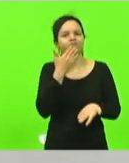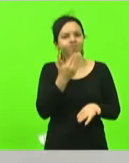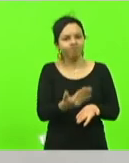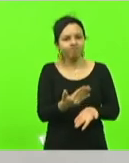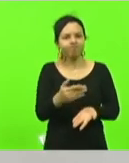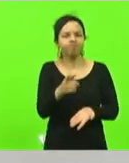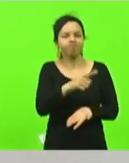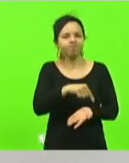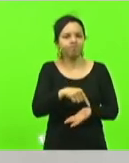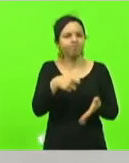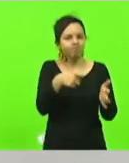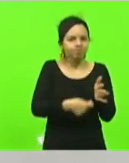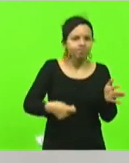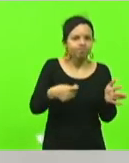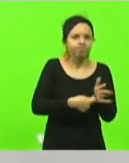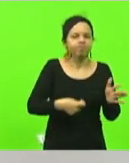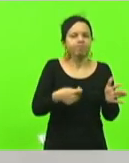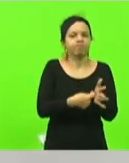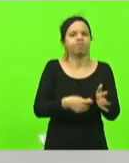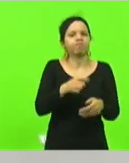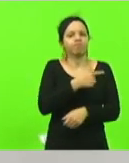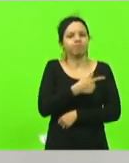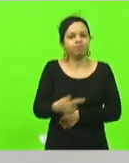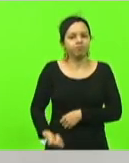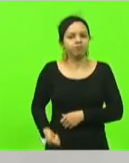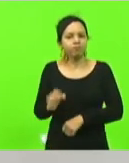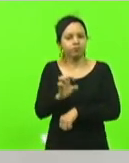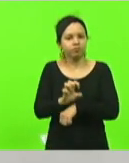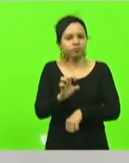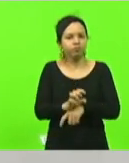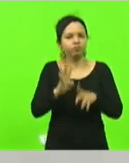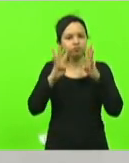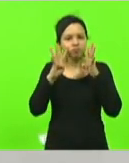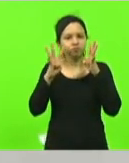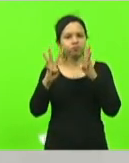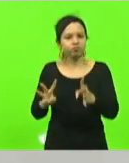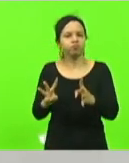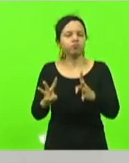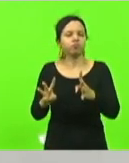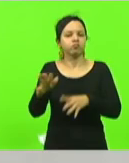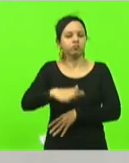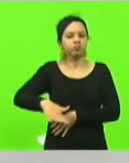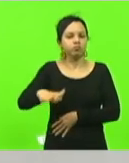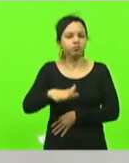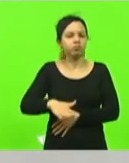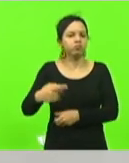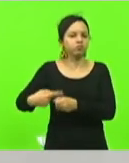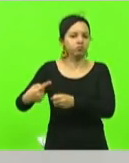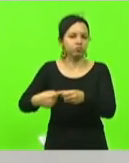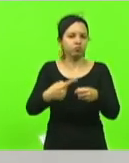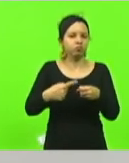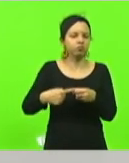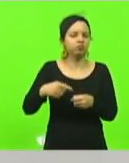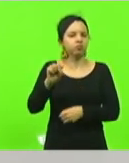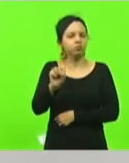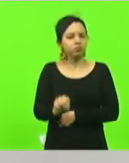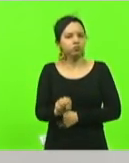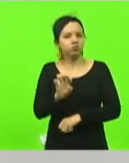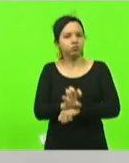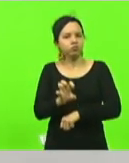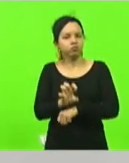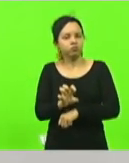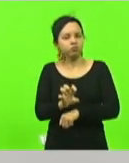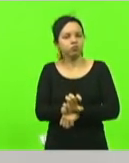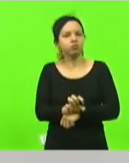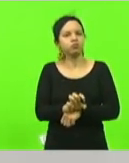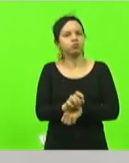nossas reivindicações e o governo do estado tem olhado atentamente para os nossos municípios do sul do estado mas também não